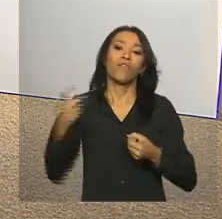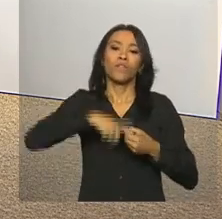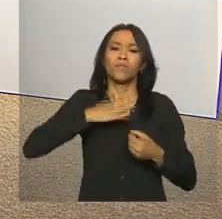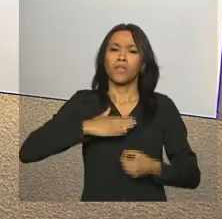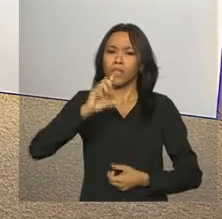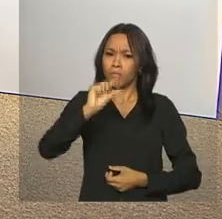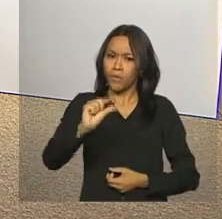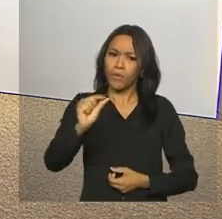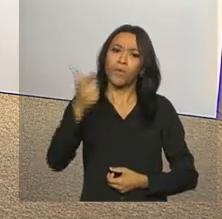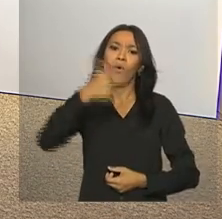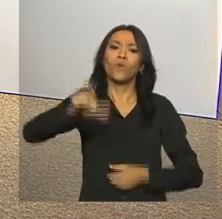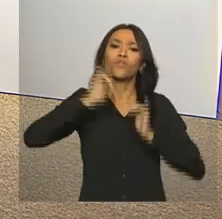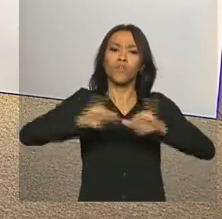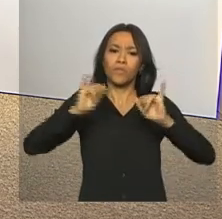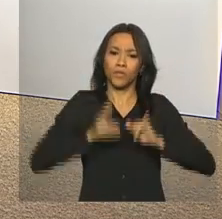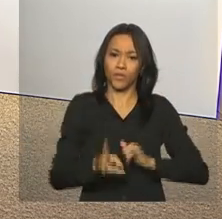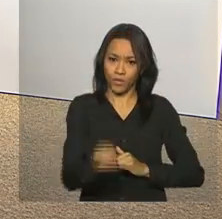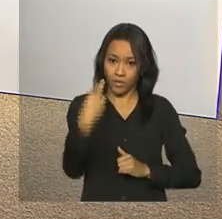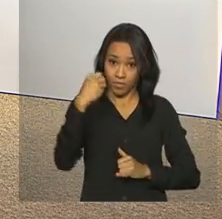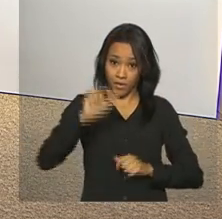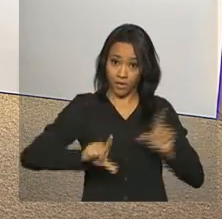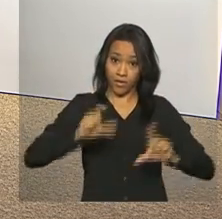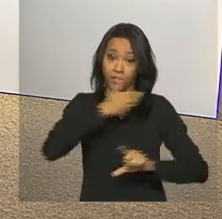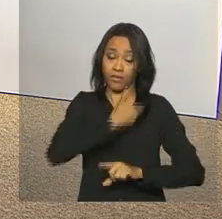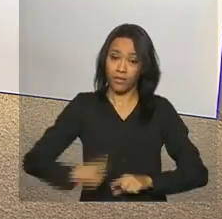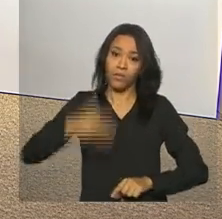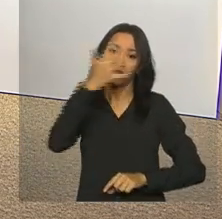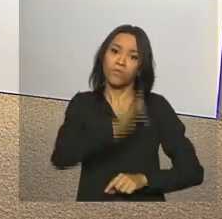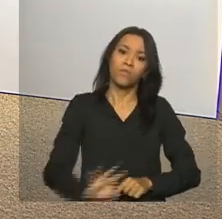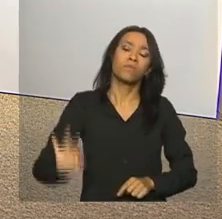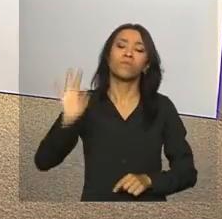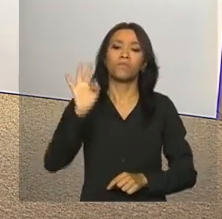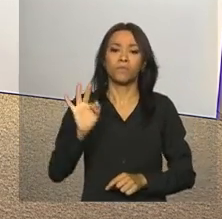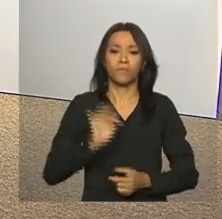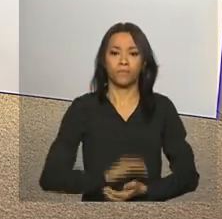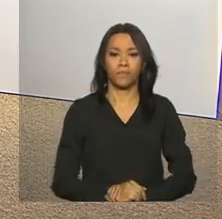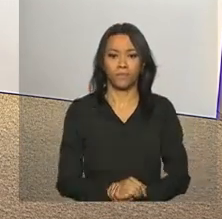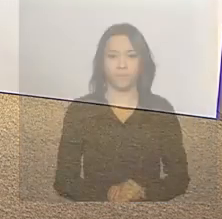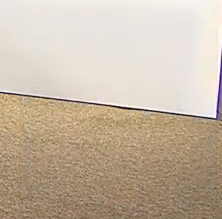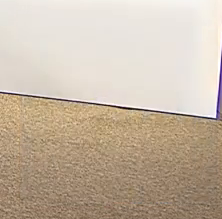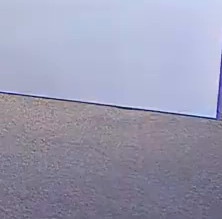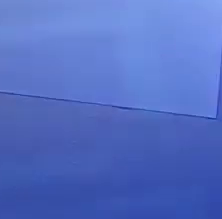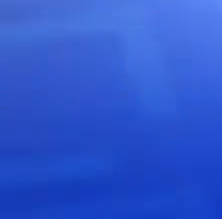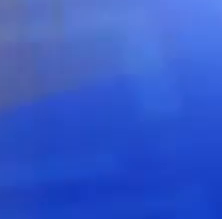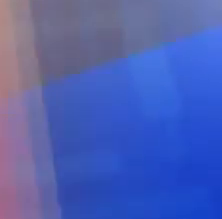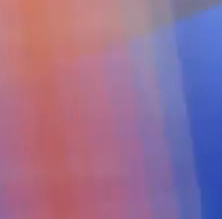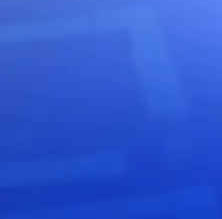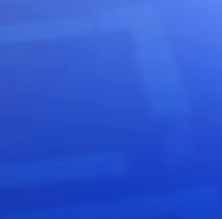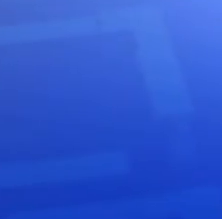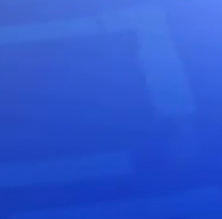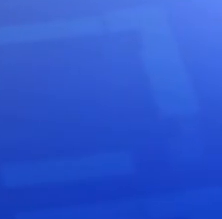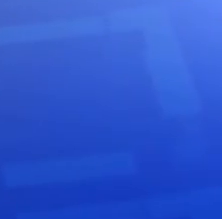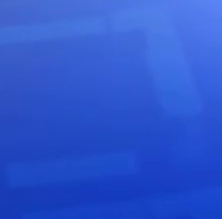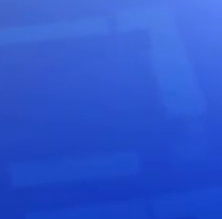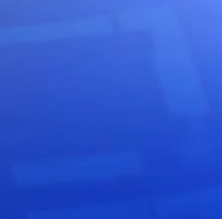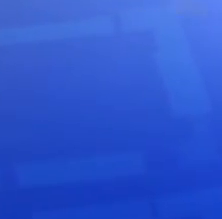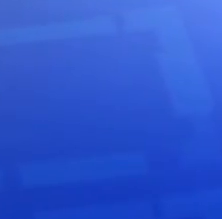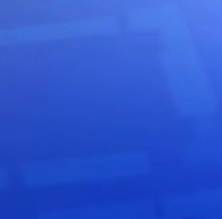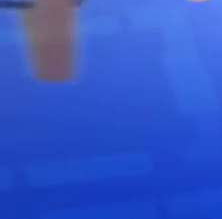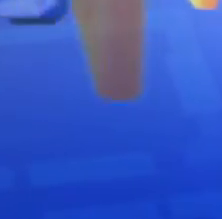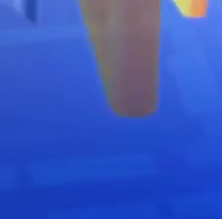a pouco com outras informações. Continue com a gente aqui na NBR, a TV do Governo Federal. Tchau. Tchau. Tchau.